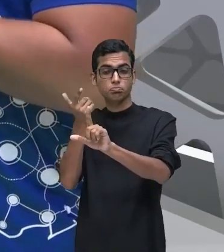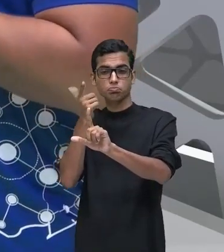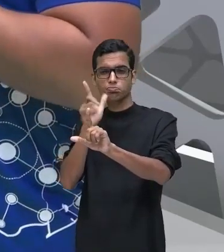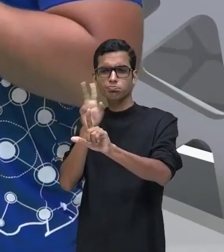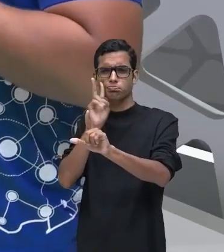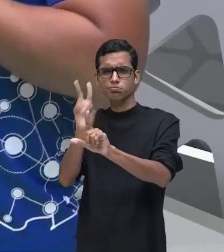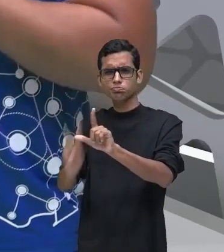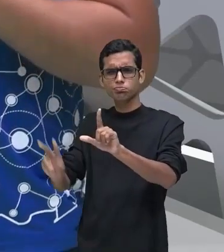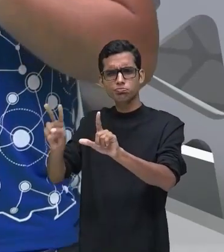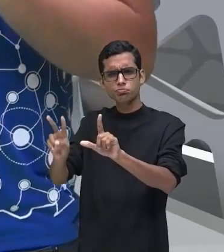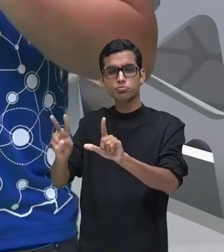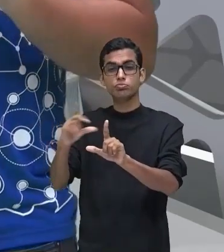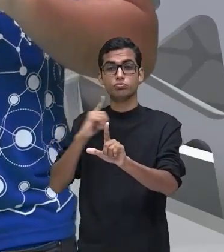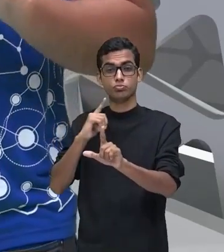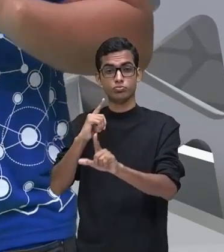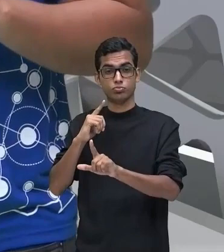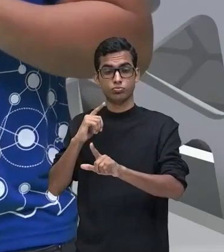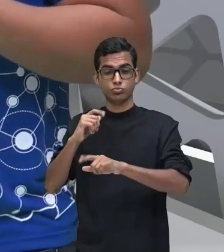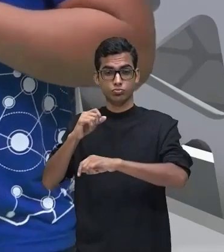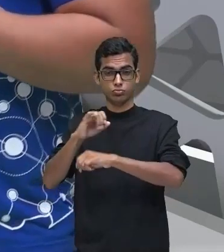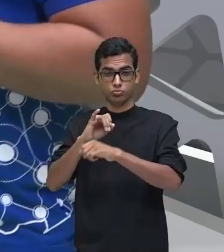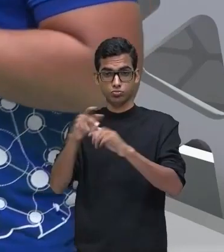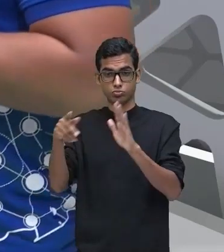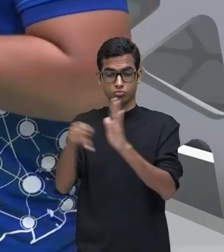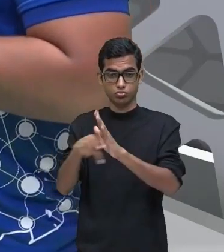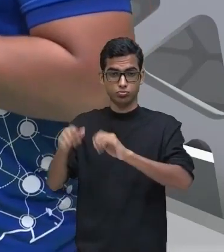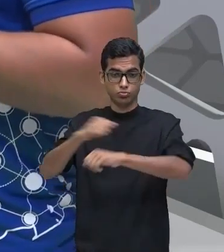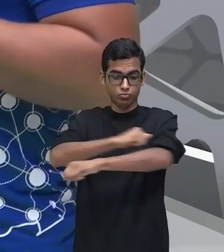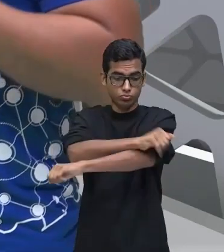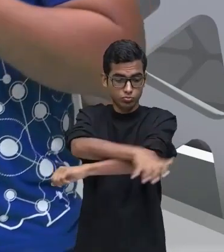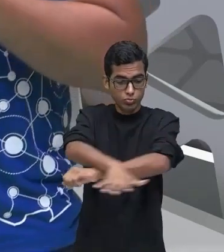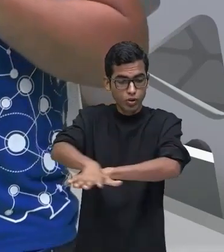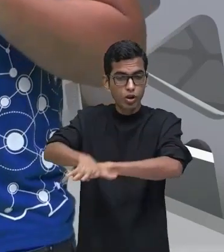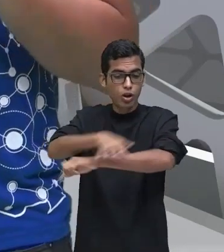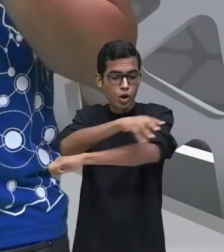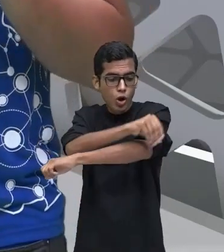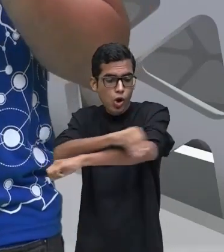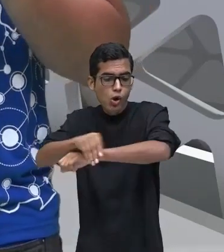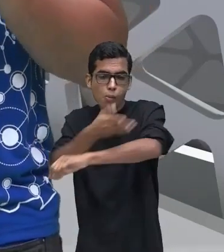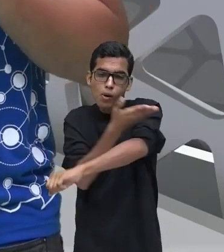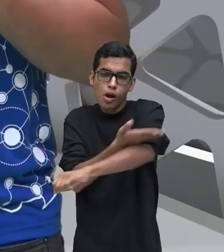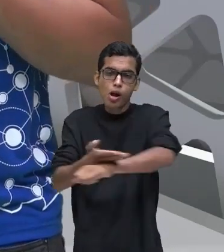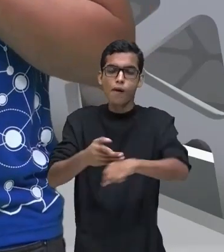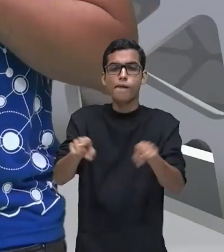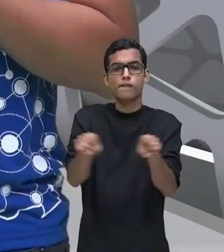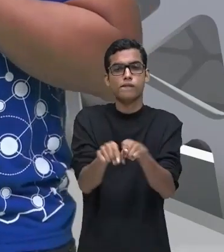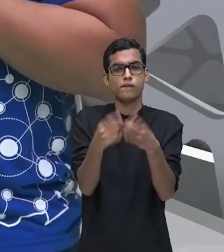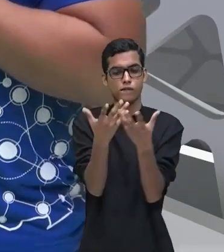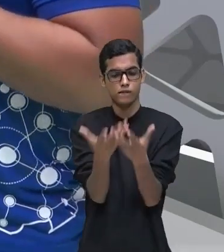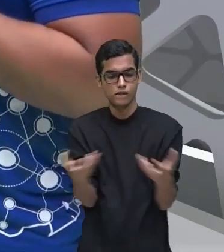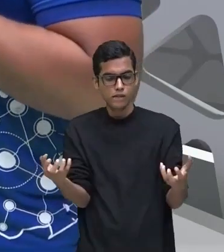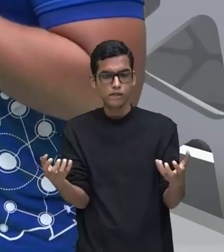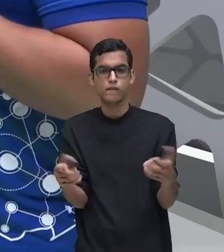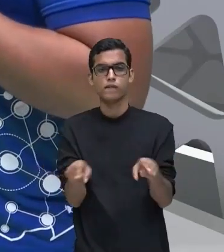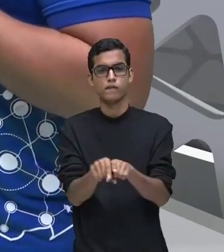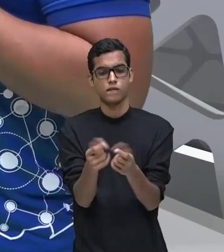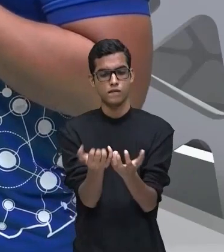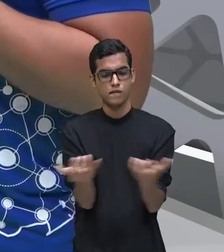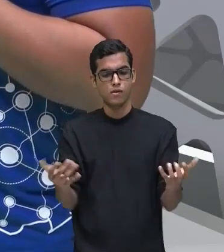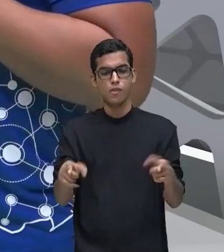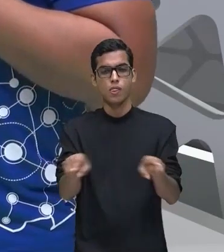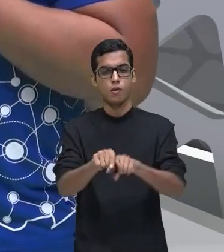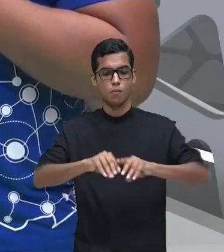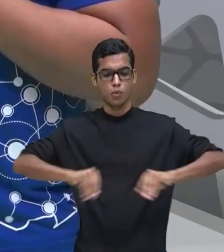a paisagem de uma praia, certo? Areia branca, um pouco de vegetação ali também na areia. Você consegue